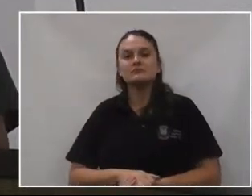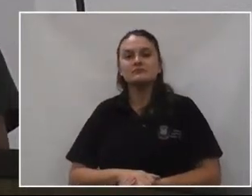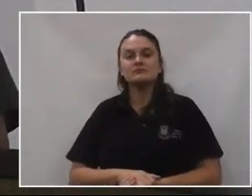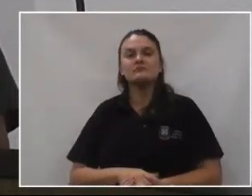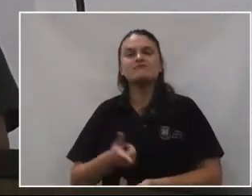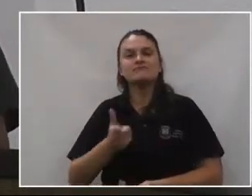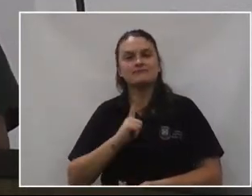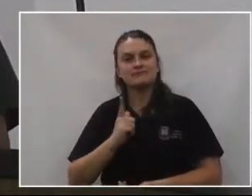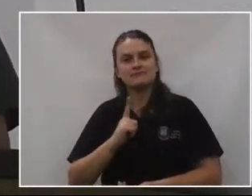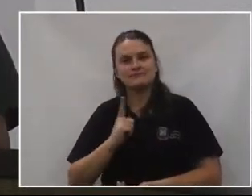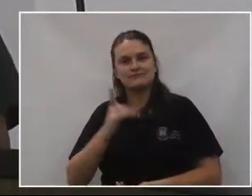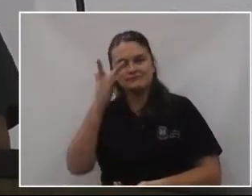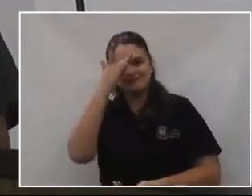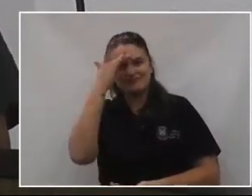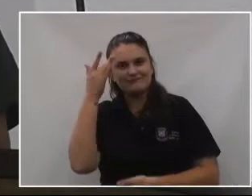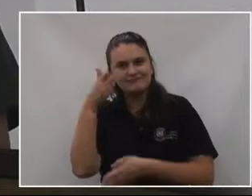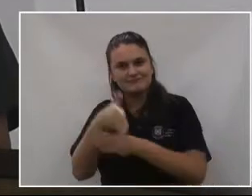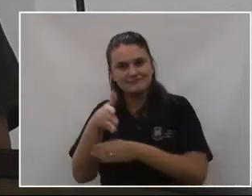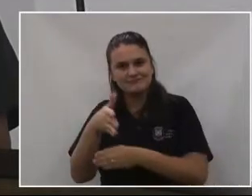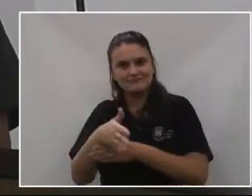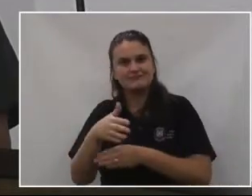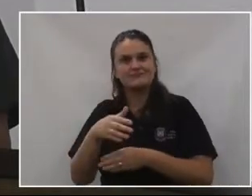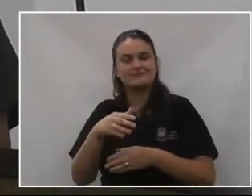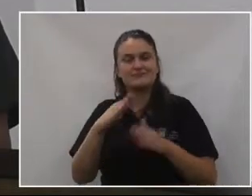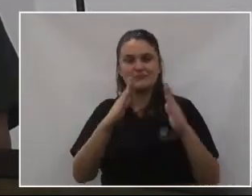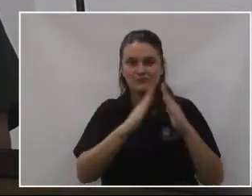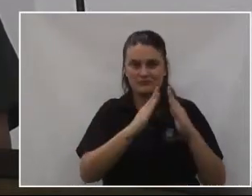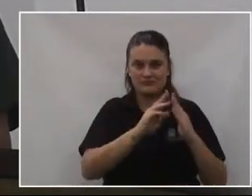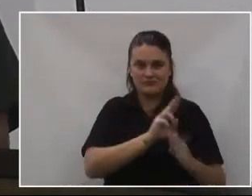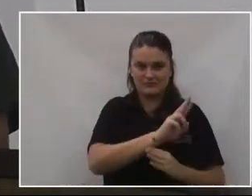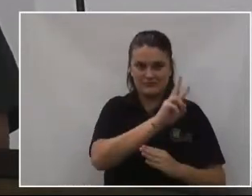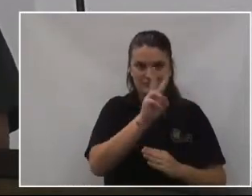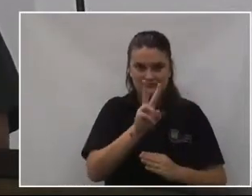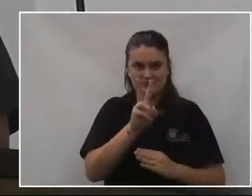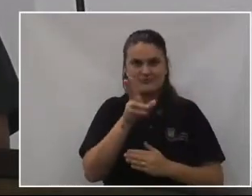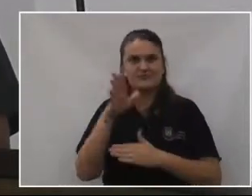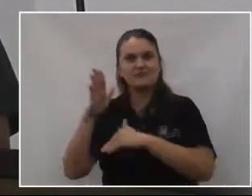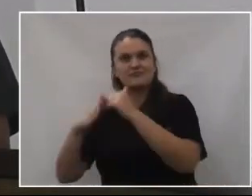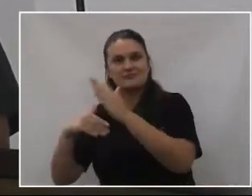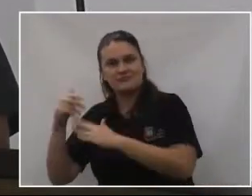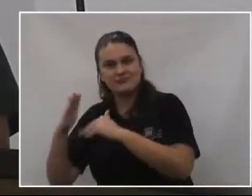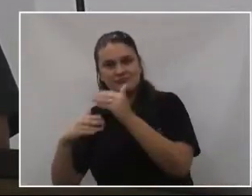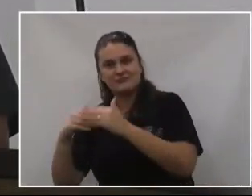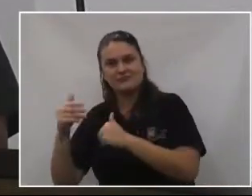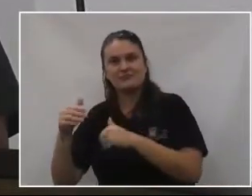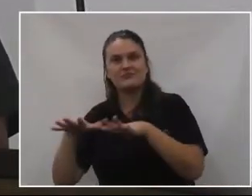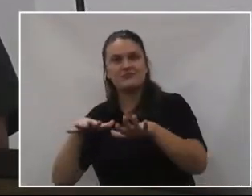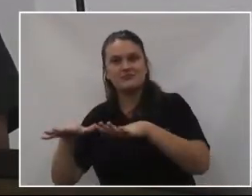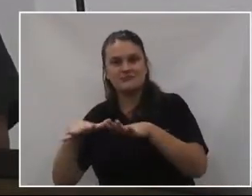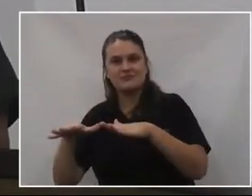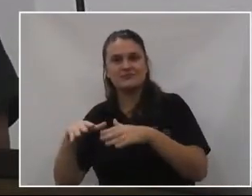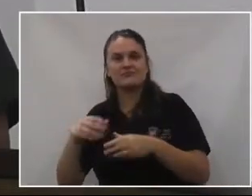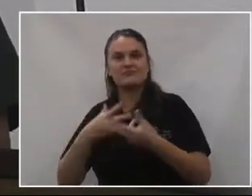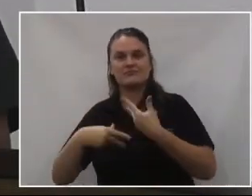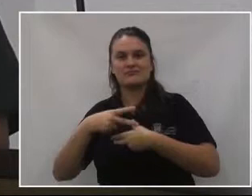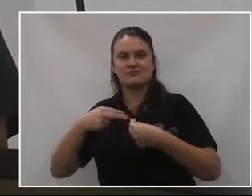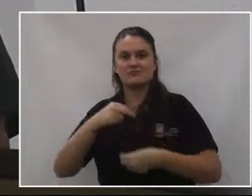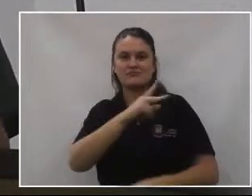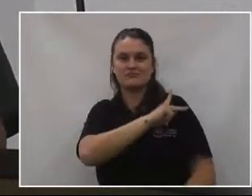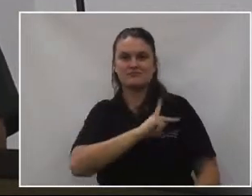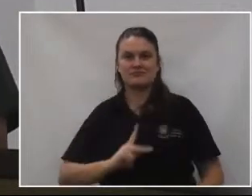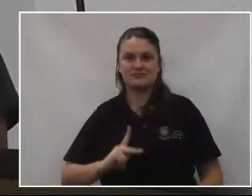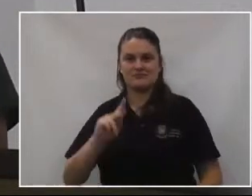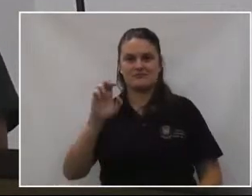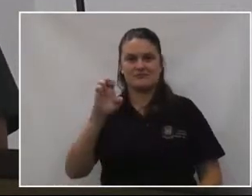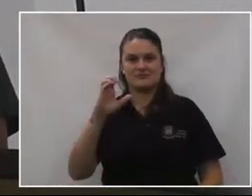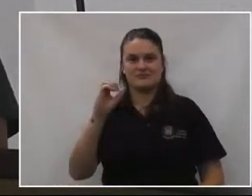tem bastante membros que são aqui de União da Vitória que estão praticando e discutindo lá no movimento escoteiro. O nosso presidente, o Edson, é